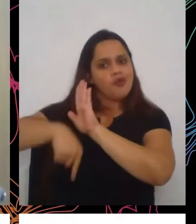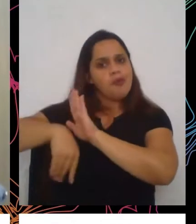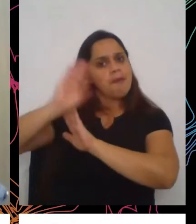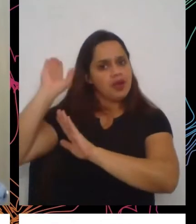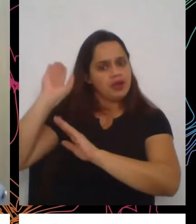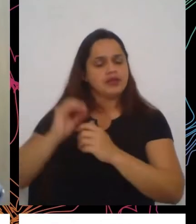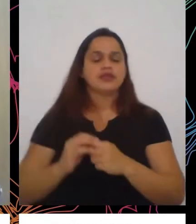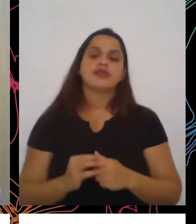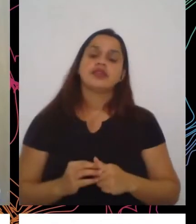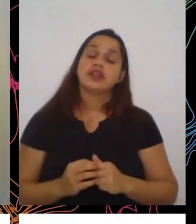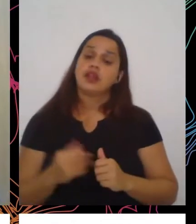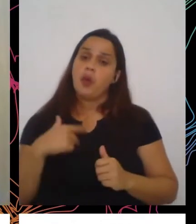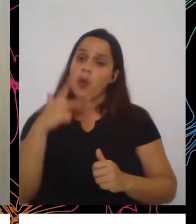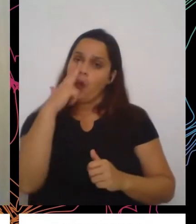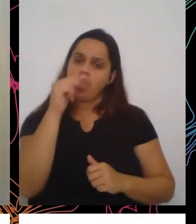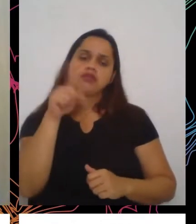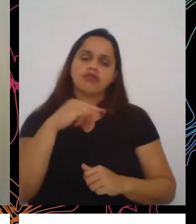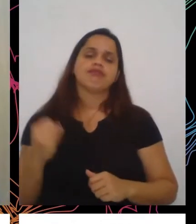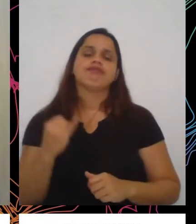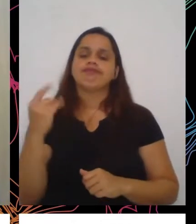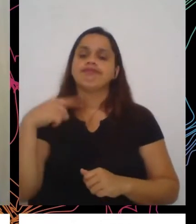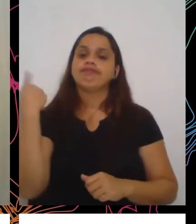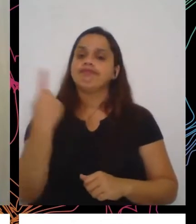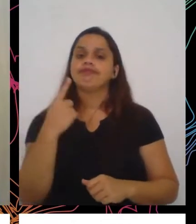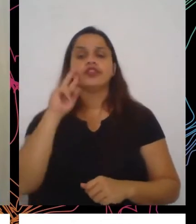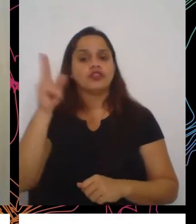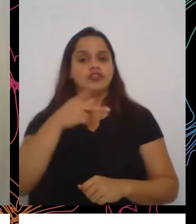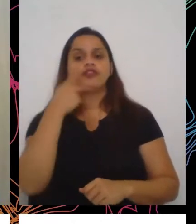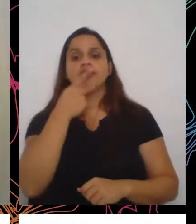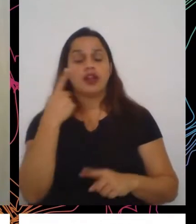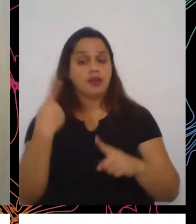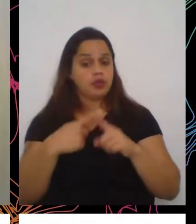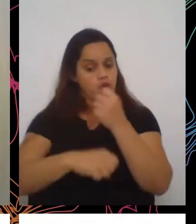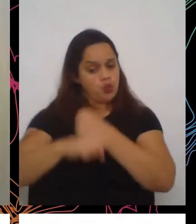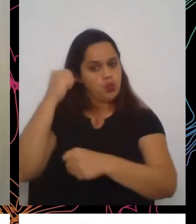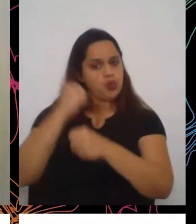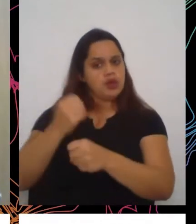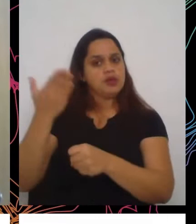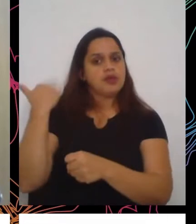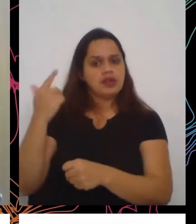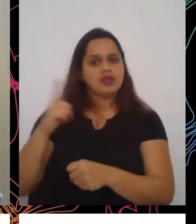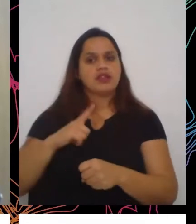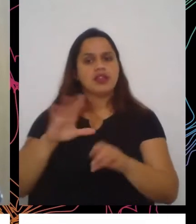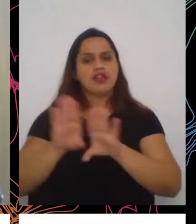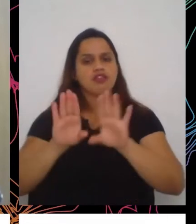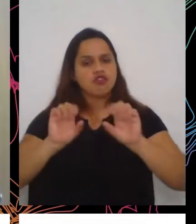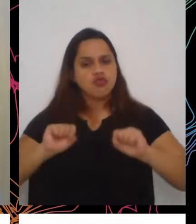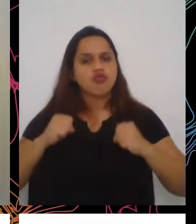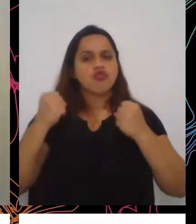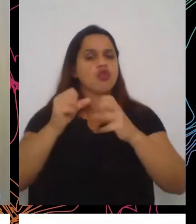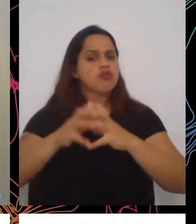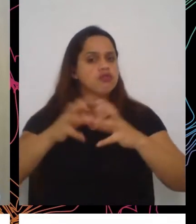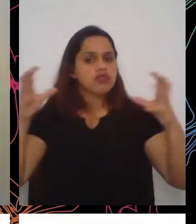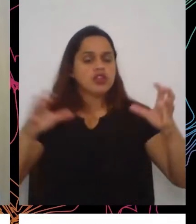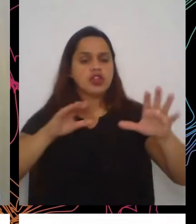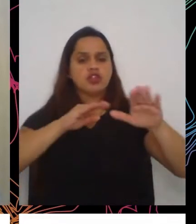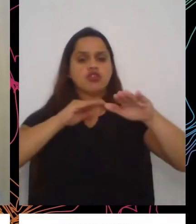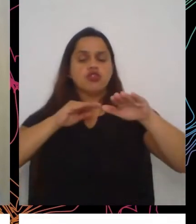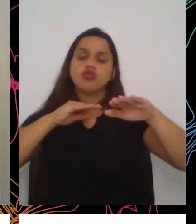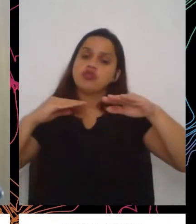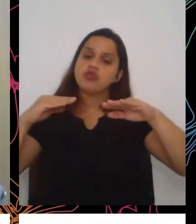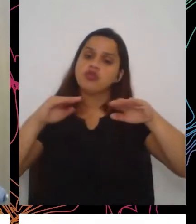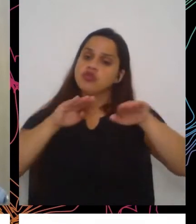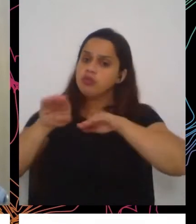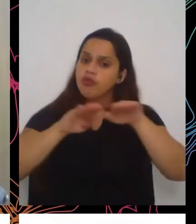acho que é importante levantar no debate, né, nós tivemos, no ano passado, através de uma força gigantesca dos movimentos sociais e do Congresso,